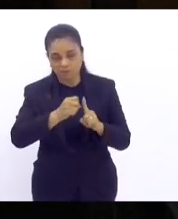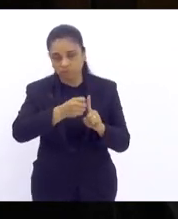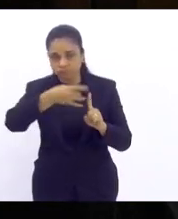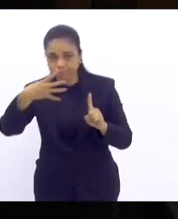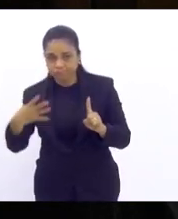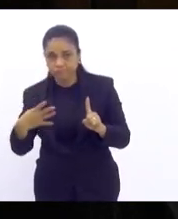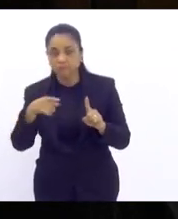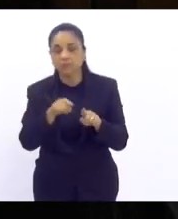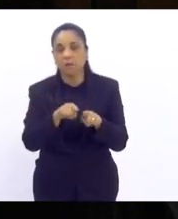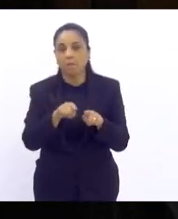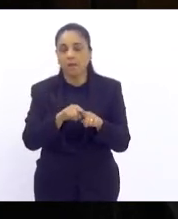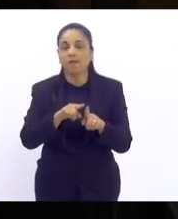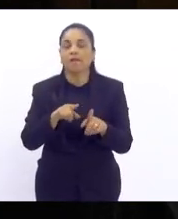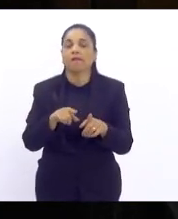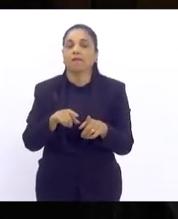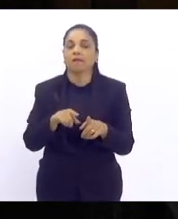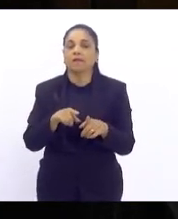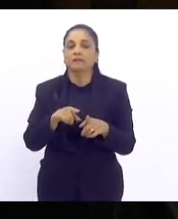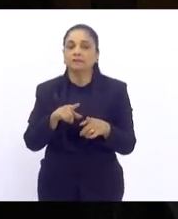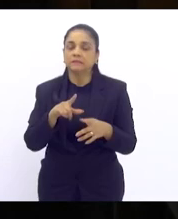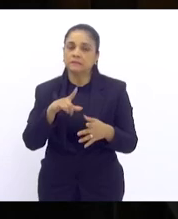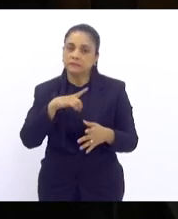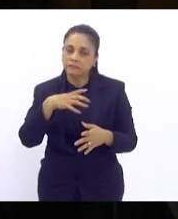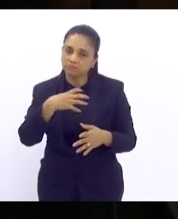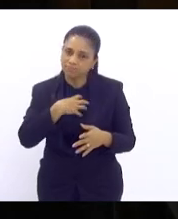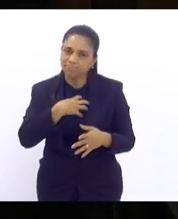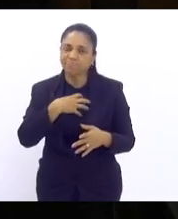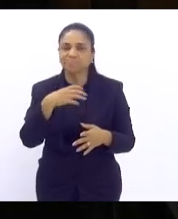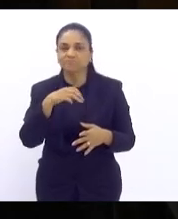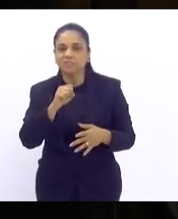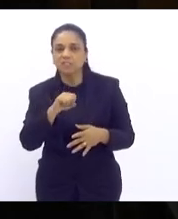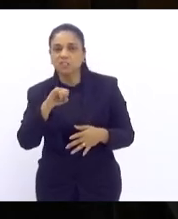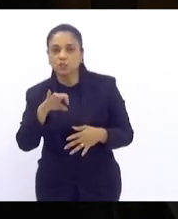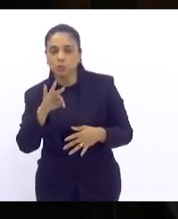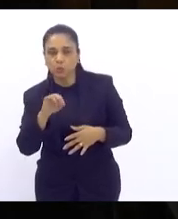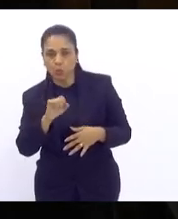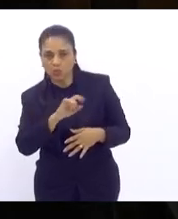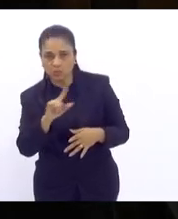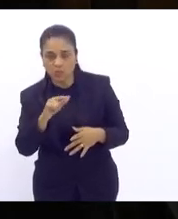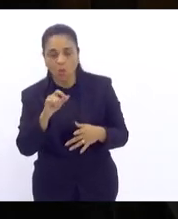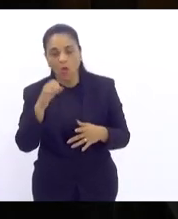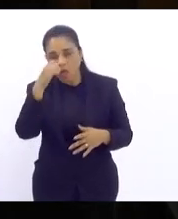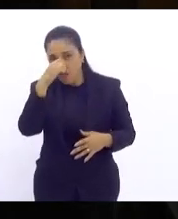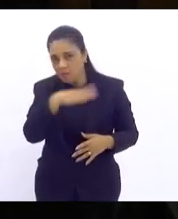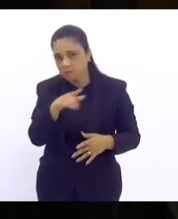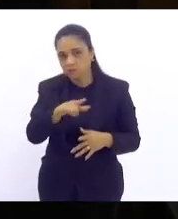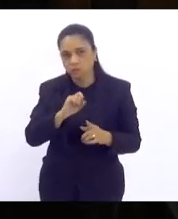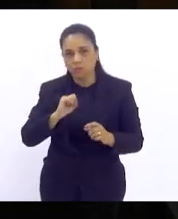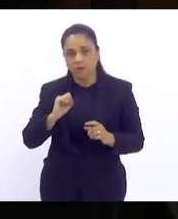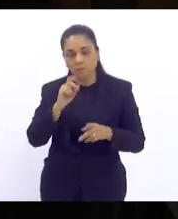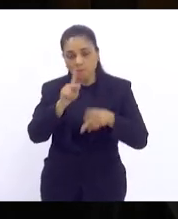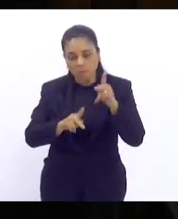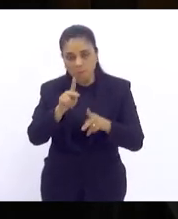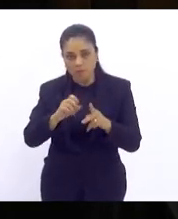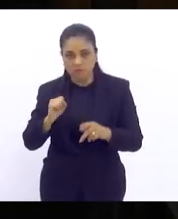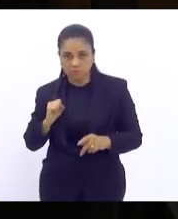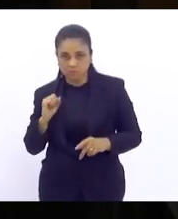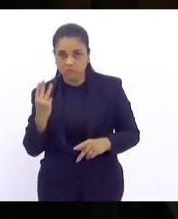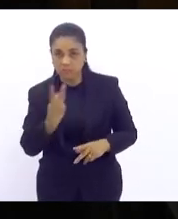causado uma situação muito absurda em especial para a população trans que muitas vezes